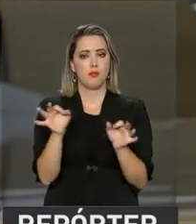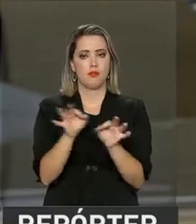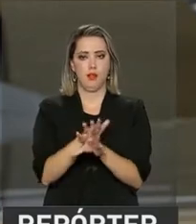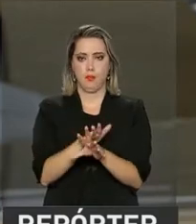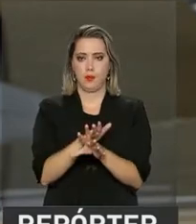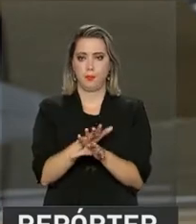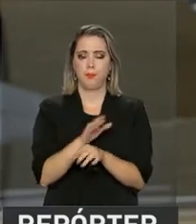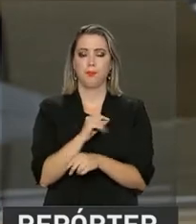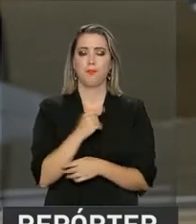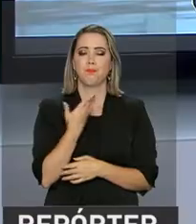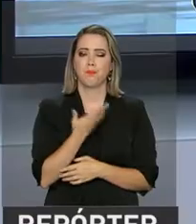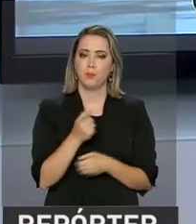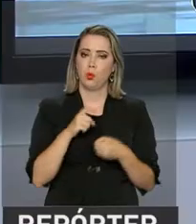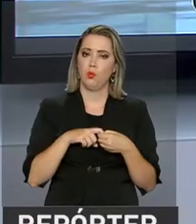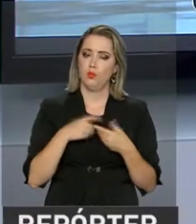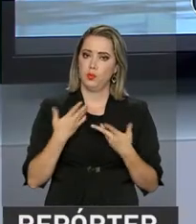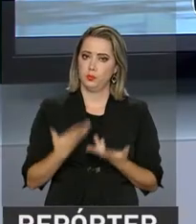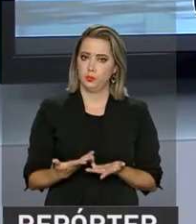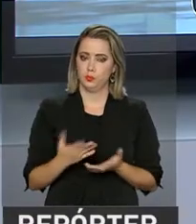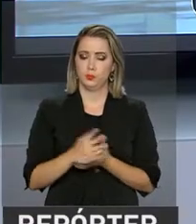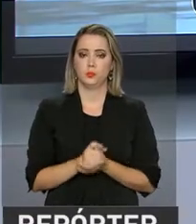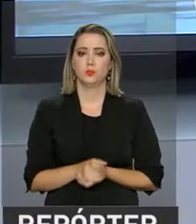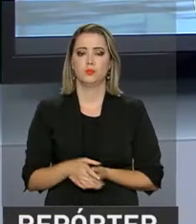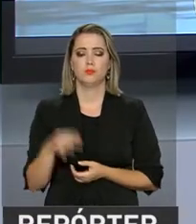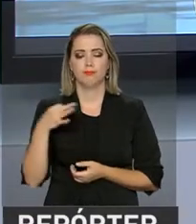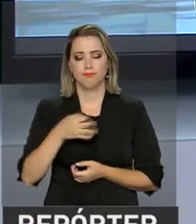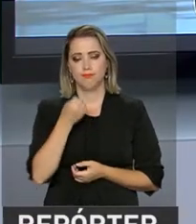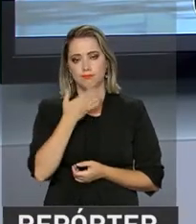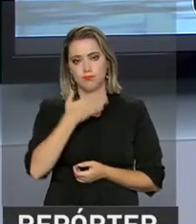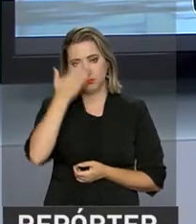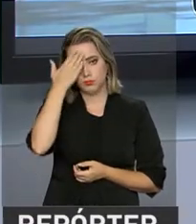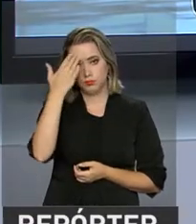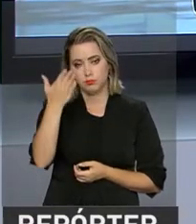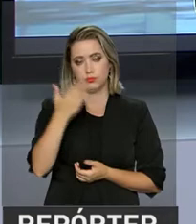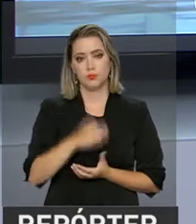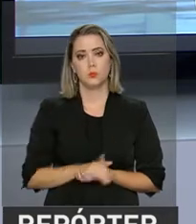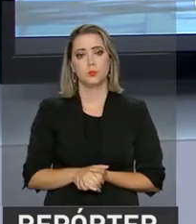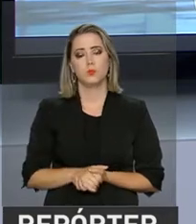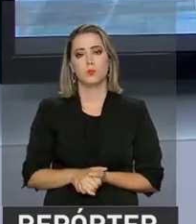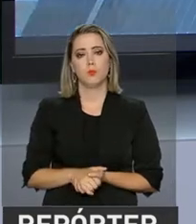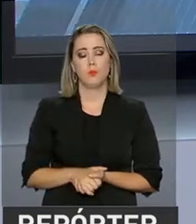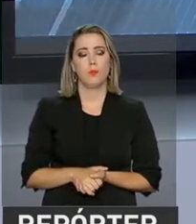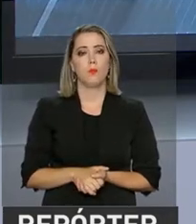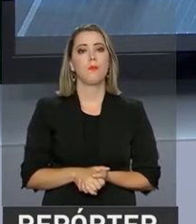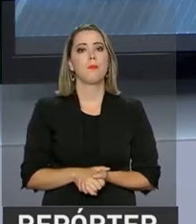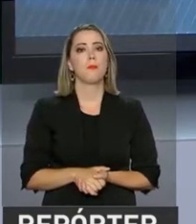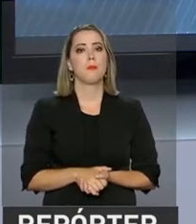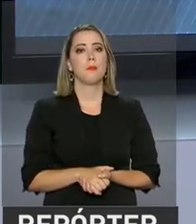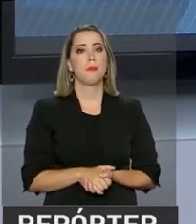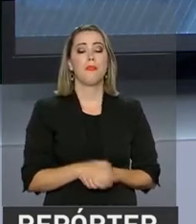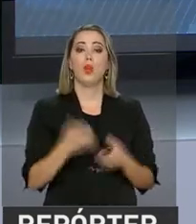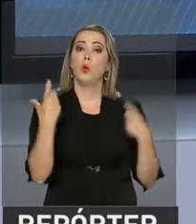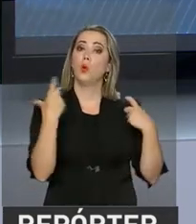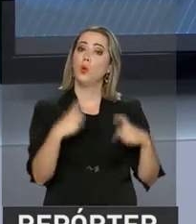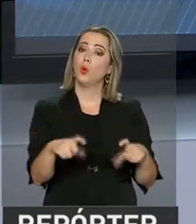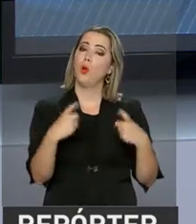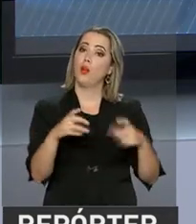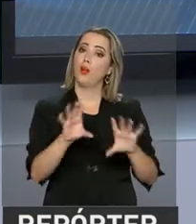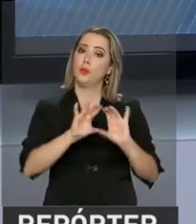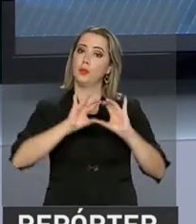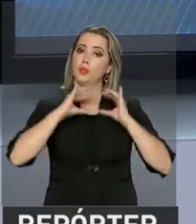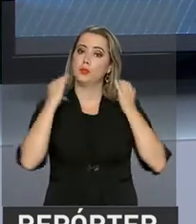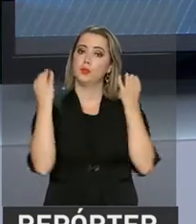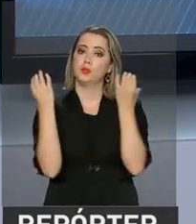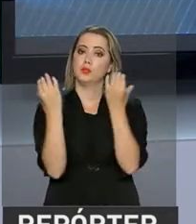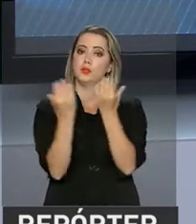conclusão. Eu volto com você no estúdio, Roberto. Tá muito bom, Ney. Obrigado pelas informações aí. Um espaço para reunir,